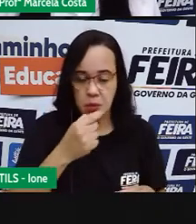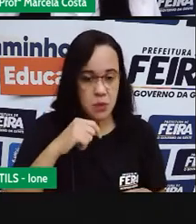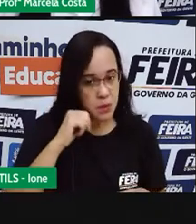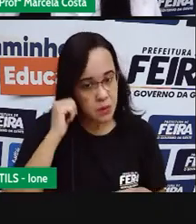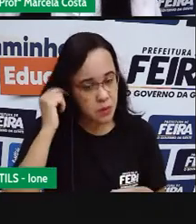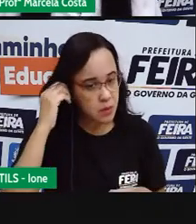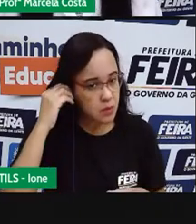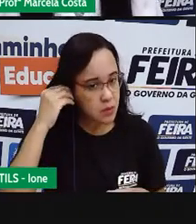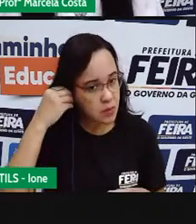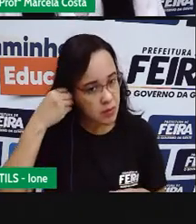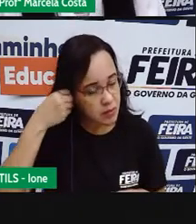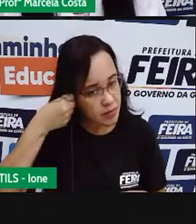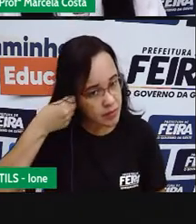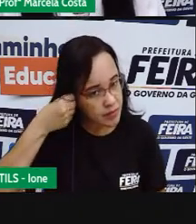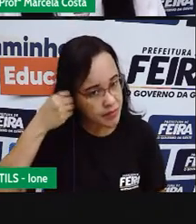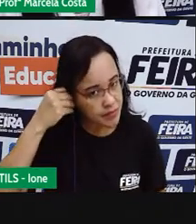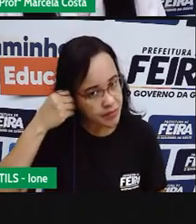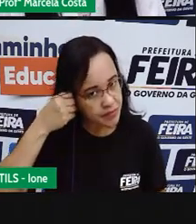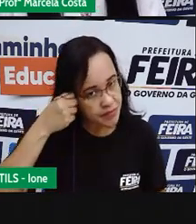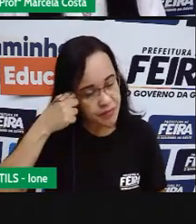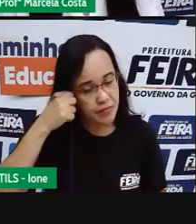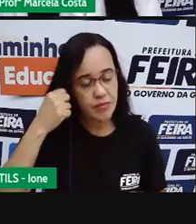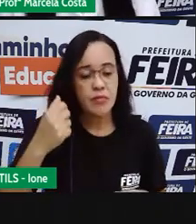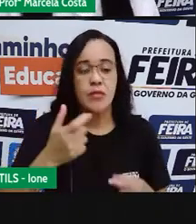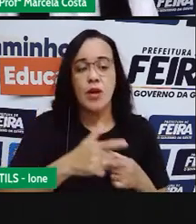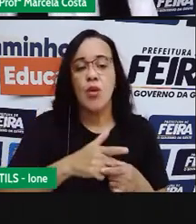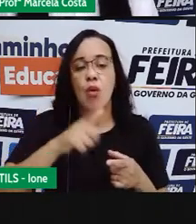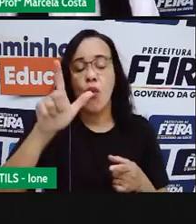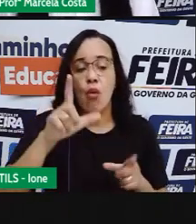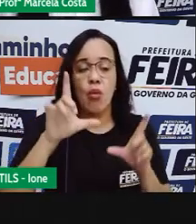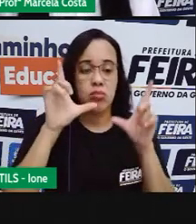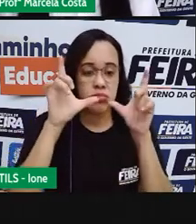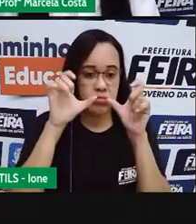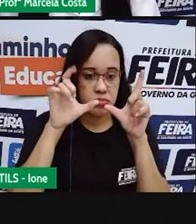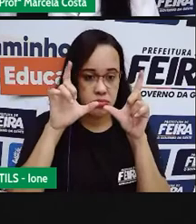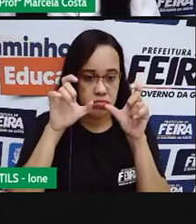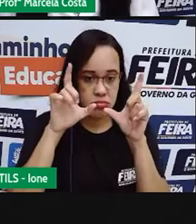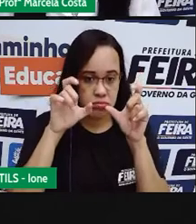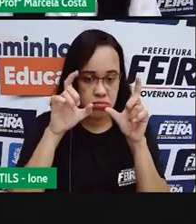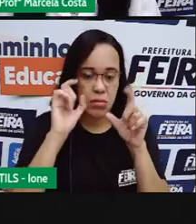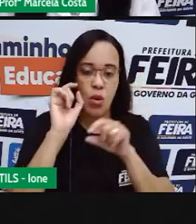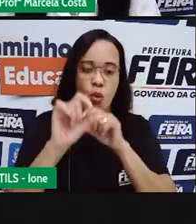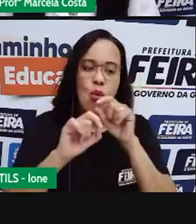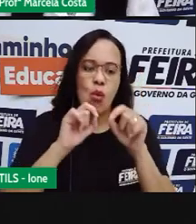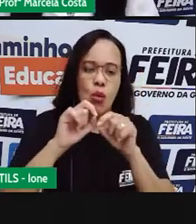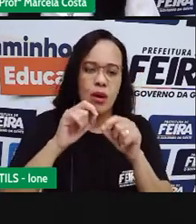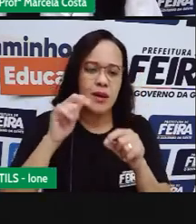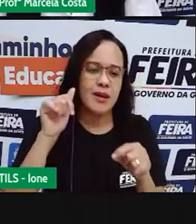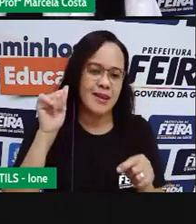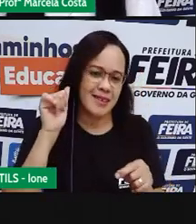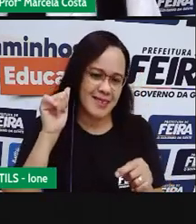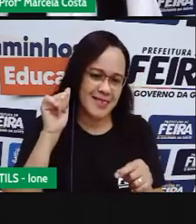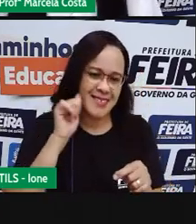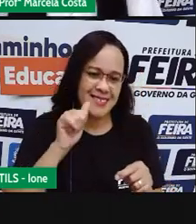Agora observe A imagem Dessa outra Pessoa Agora uma Criança